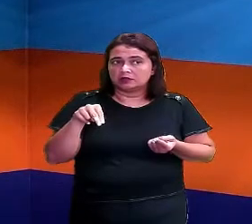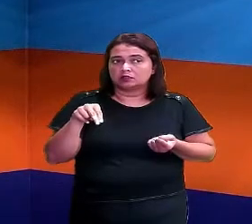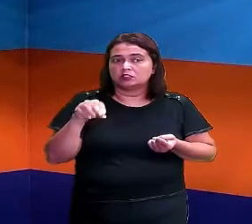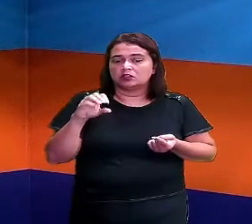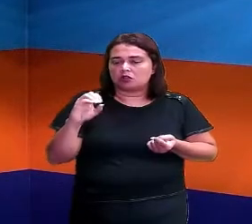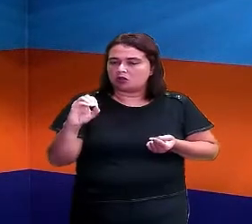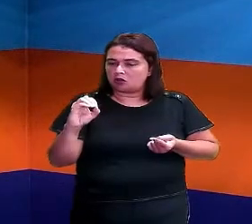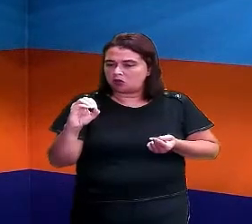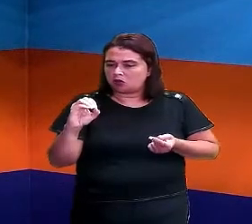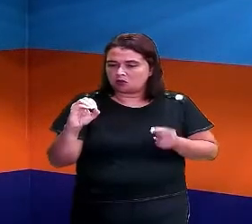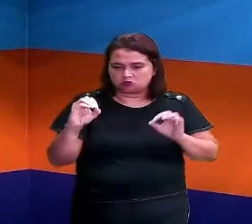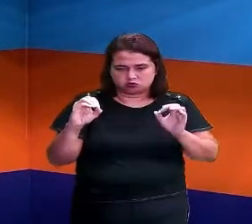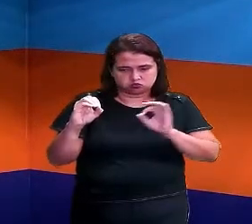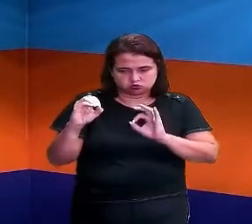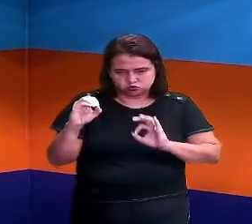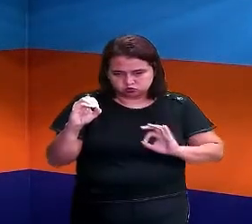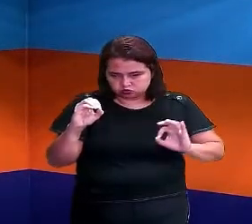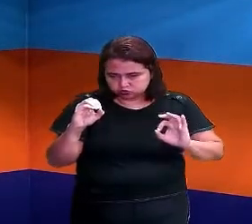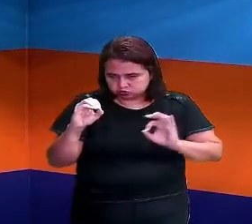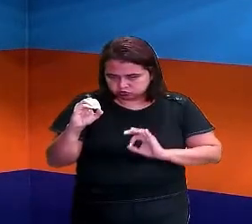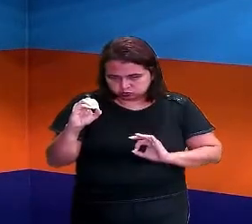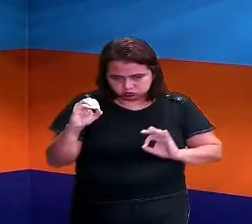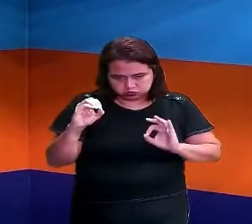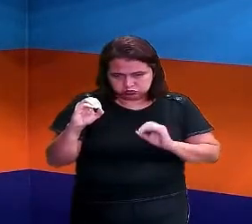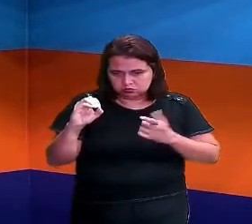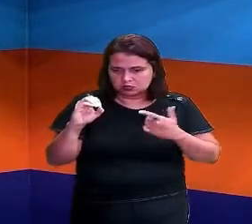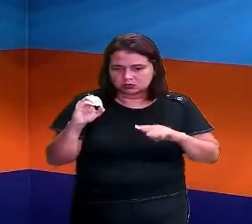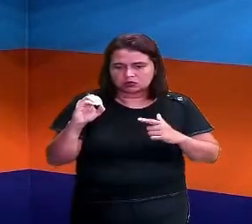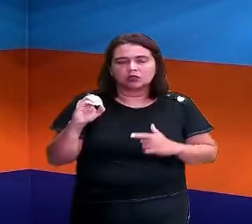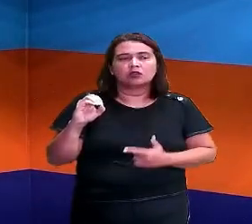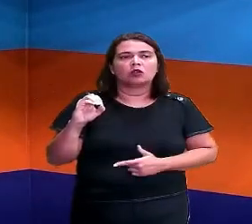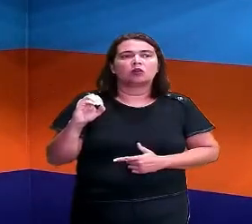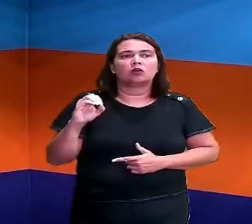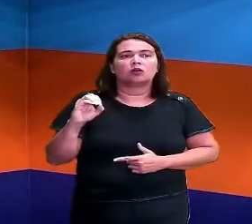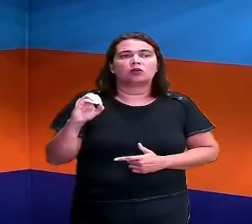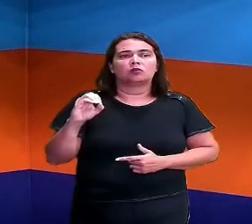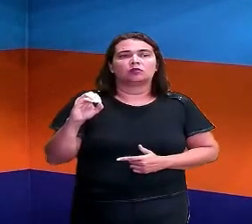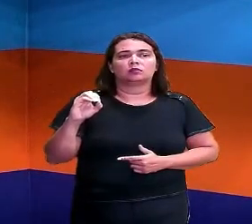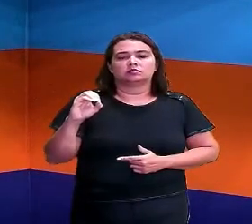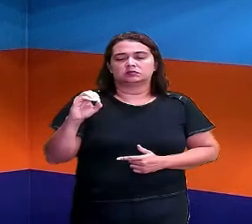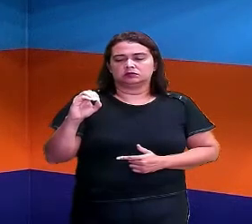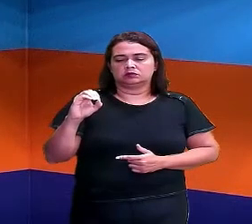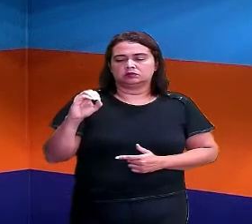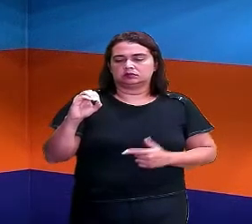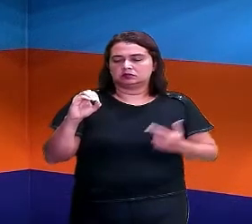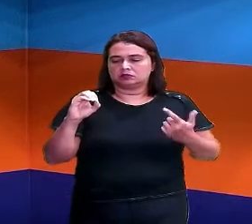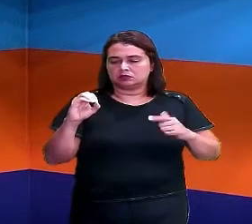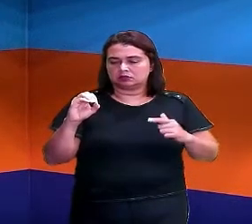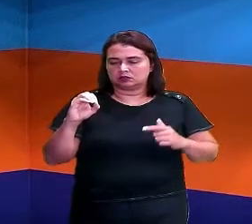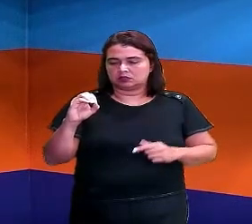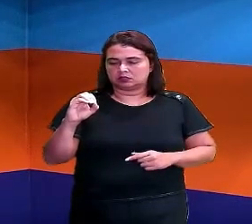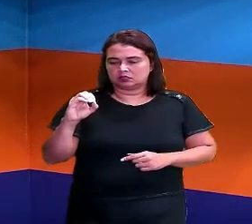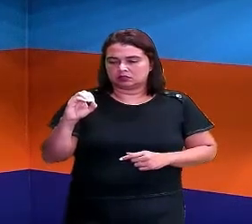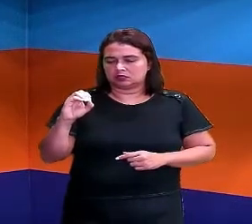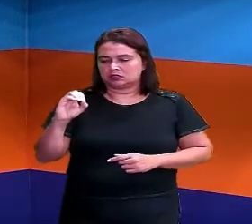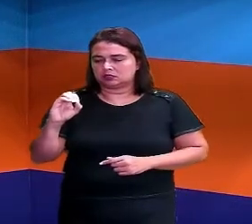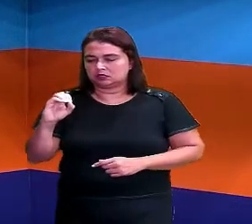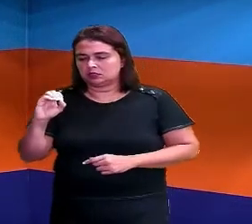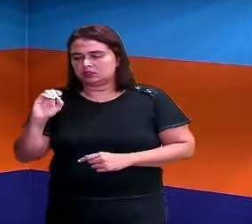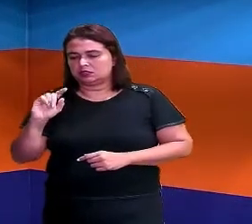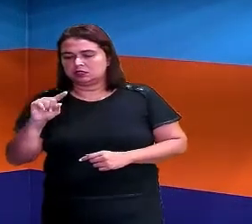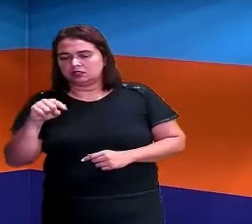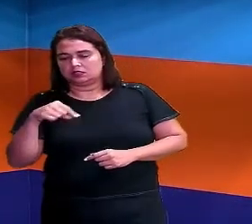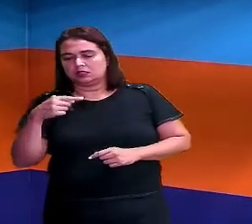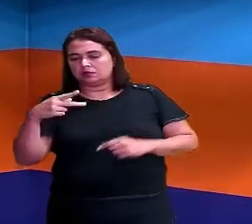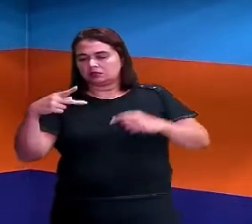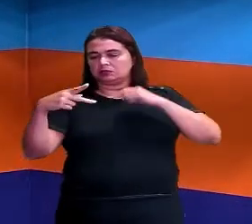O. Mas, aqui, a gente não tem palavra com O. Não é isso? A gente não tem palavra com O. Então, qual é depois do O?